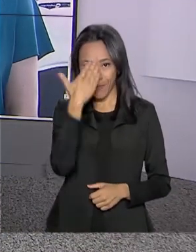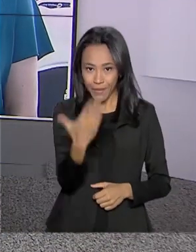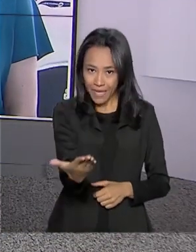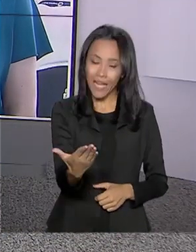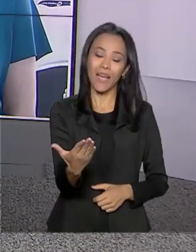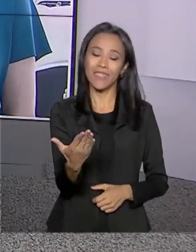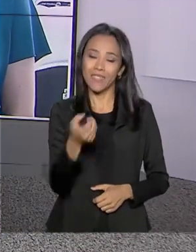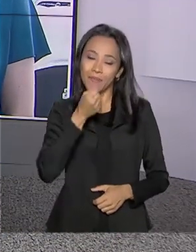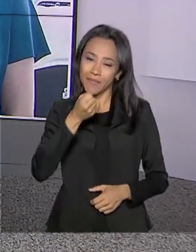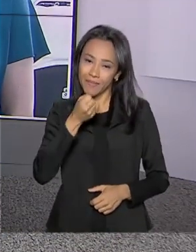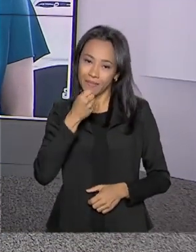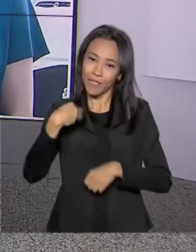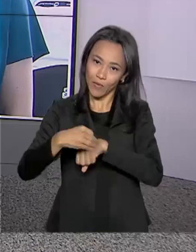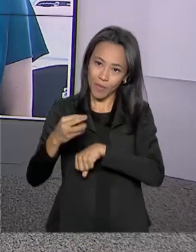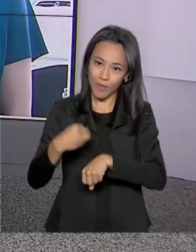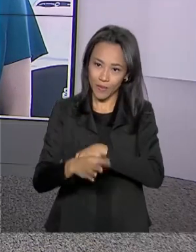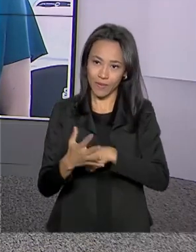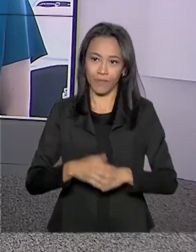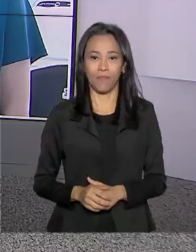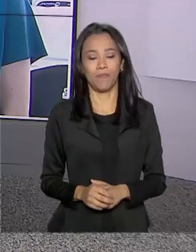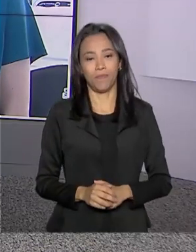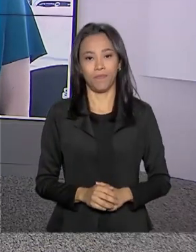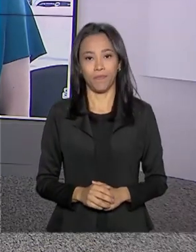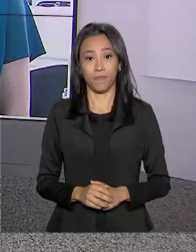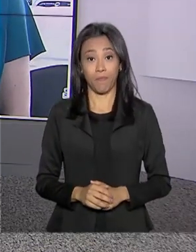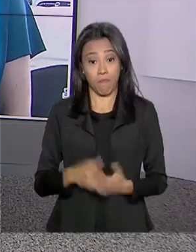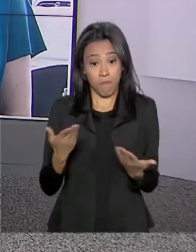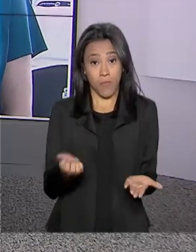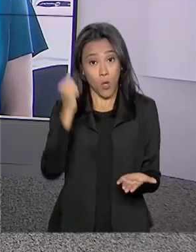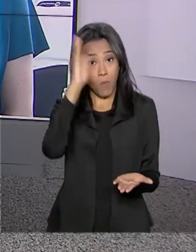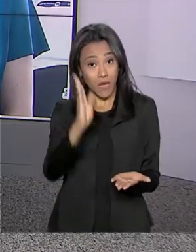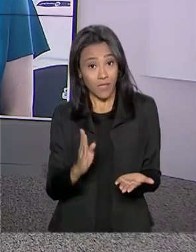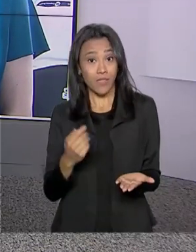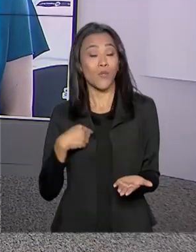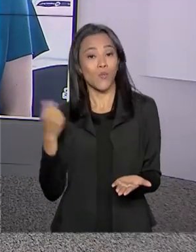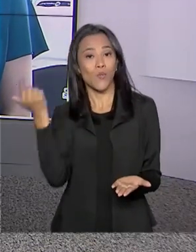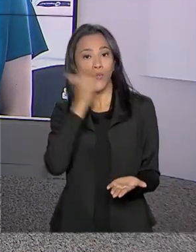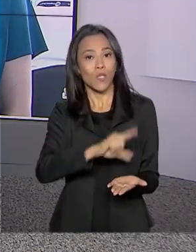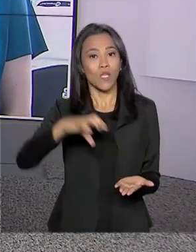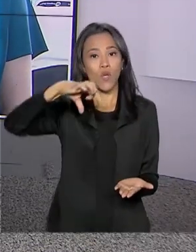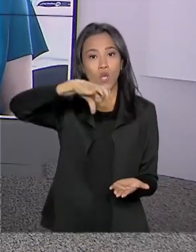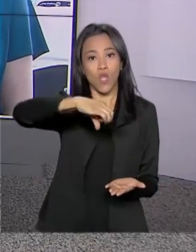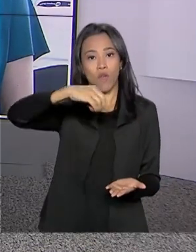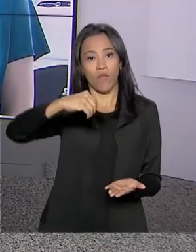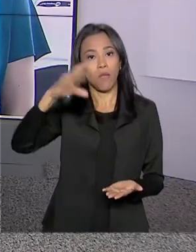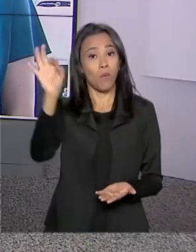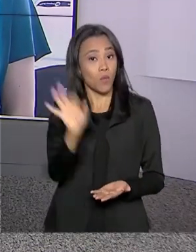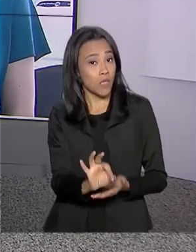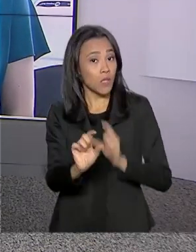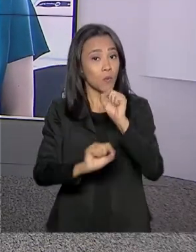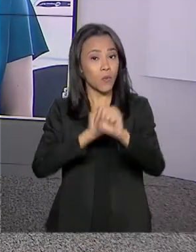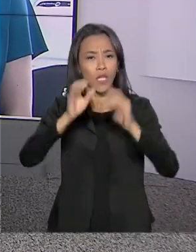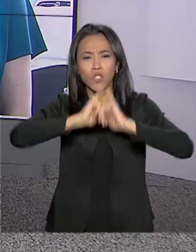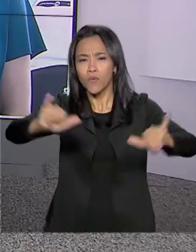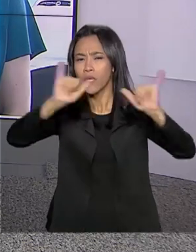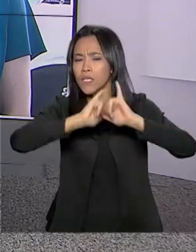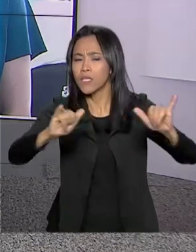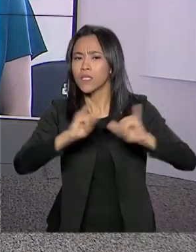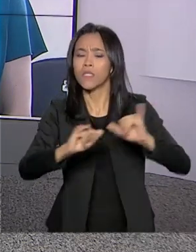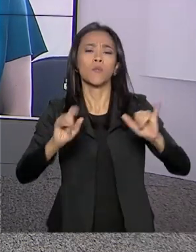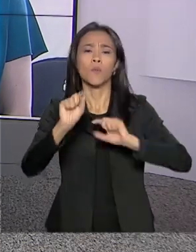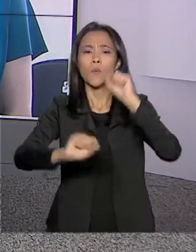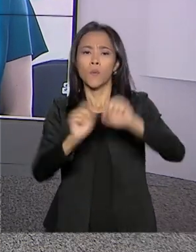a você, eu entrevistado pelas informações. O Brasil atingiu 90% de cobertura na campanha nacional de